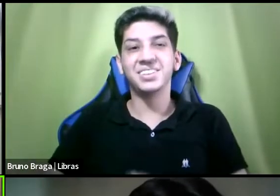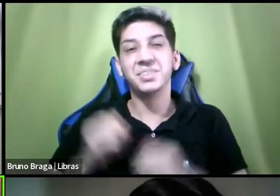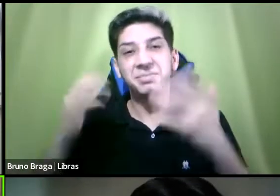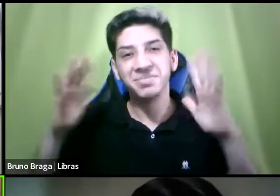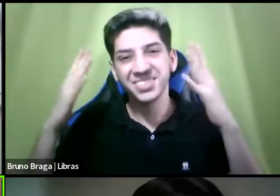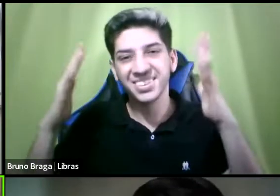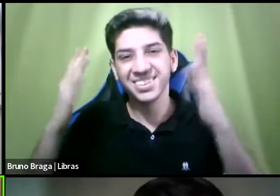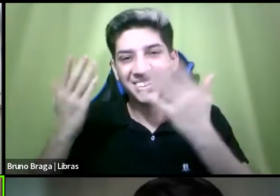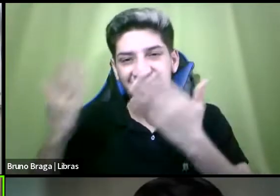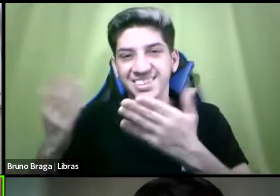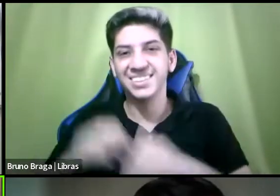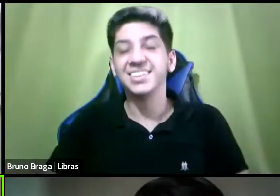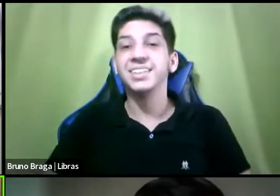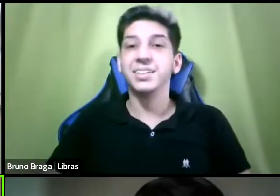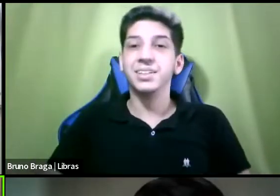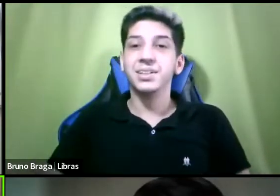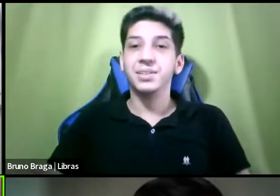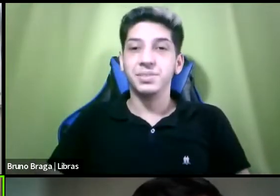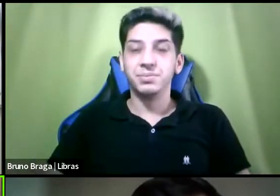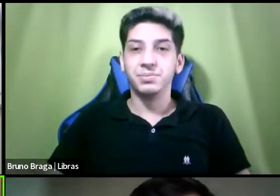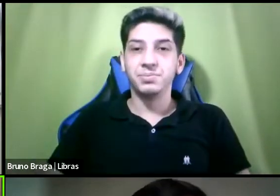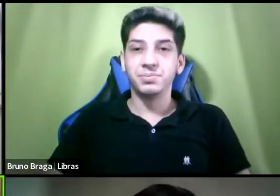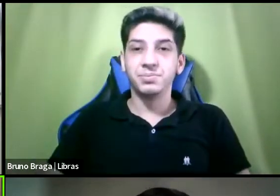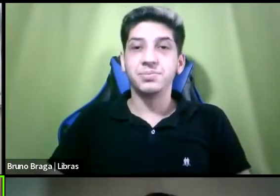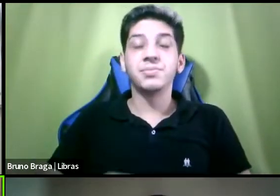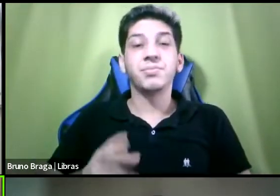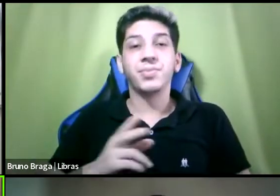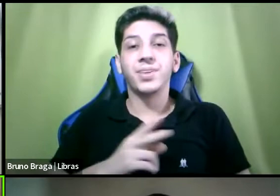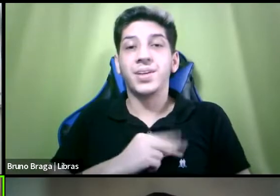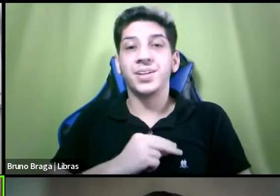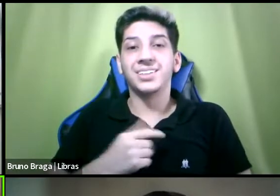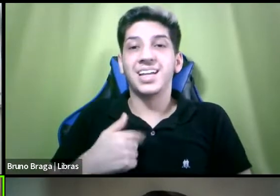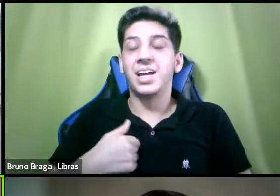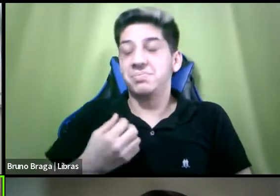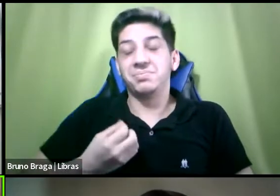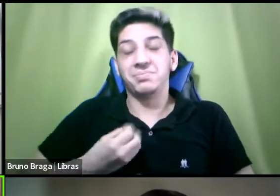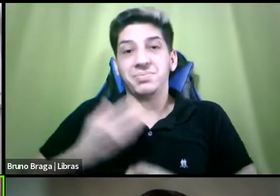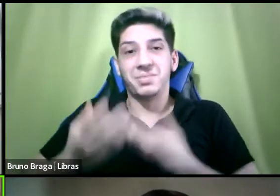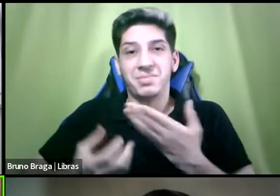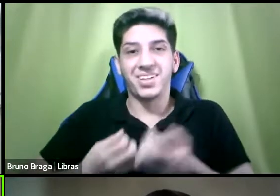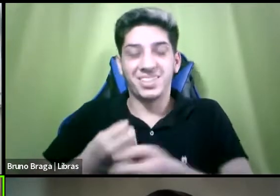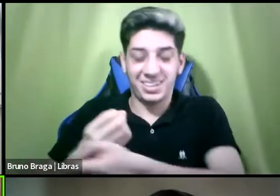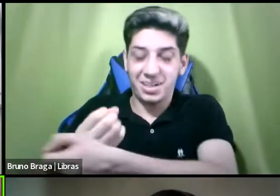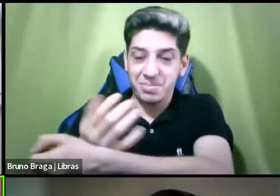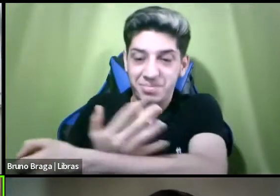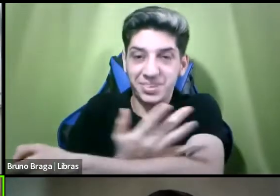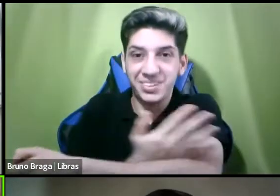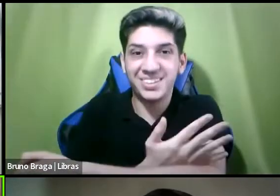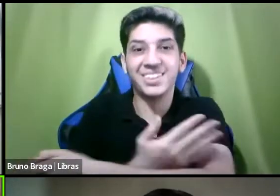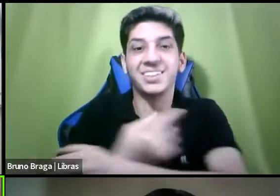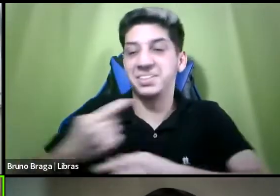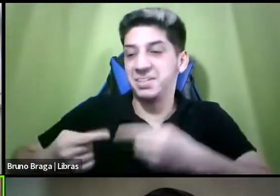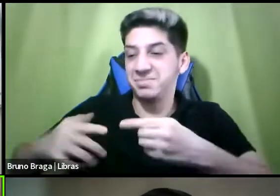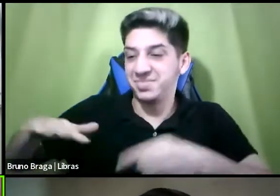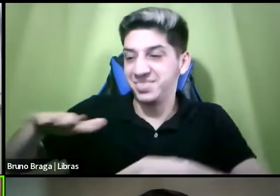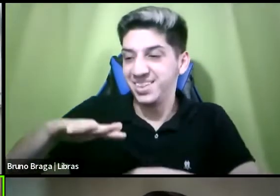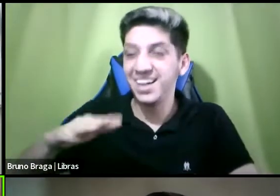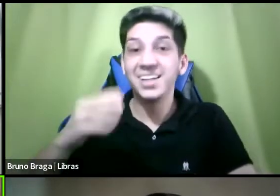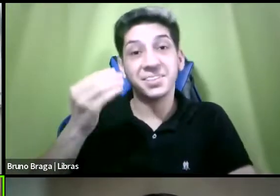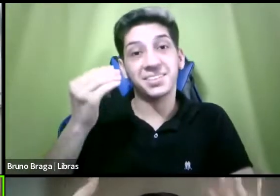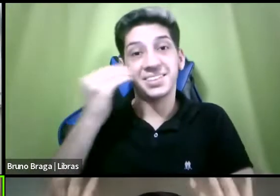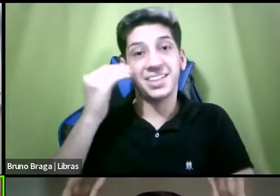mas eu arrisquei então com tantas emoções que eu fui me envolvendo com essa política eu acabei arriscando aqui